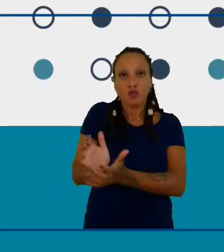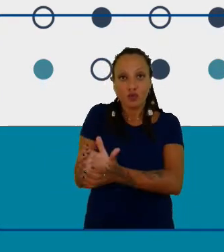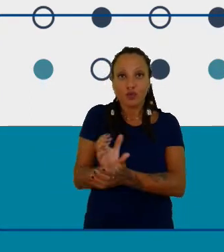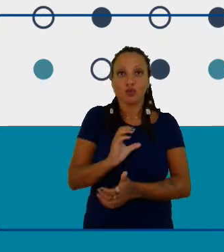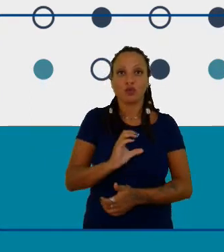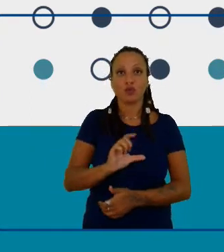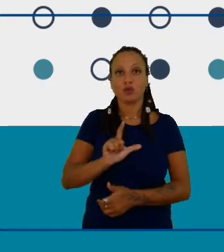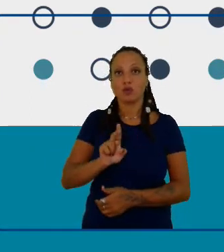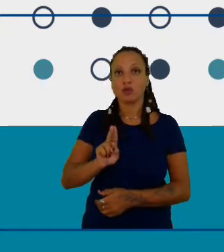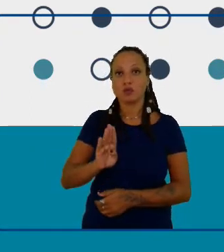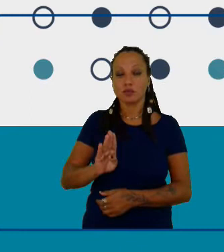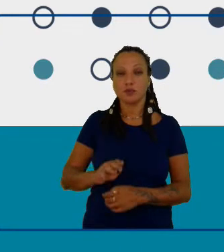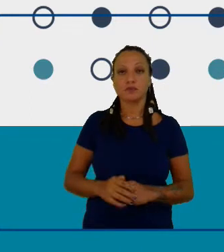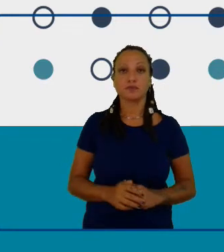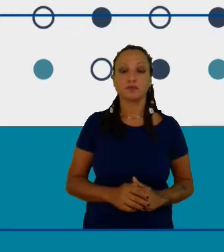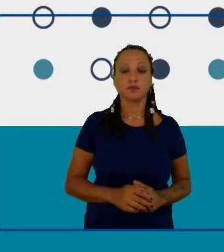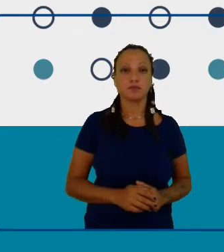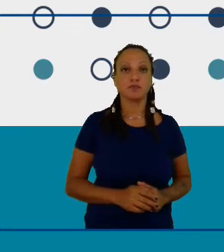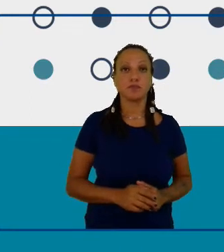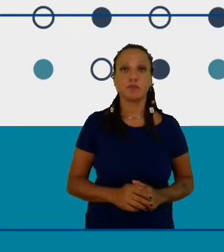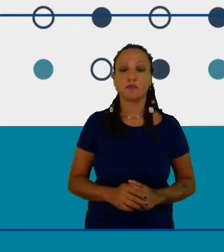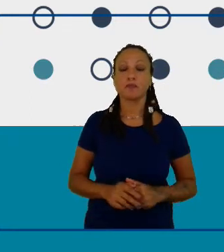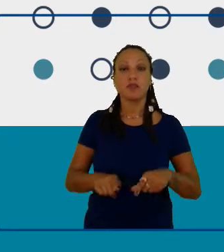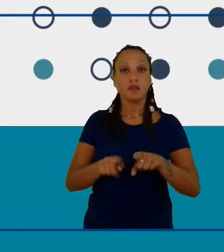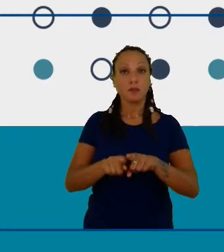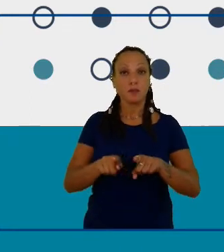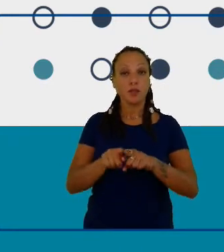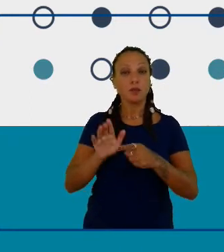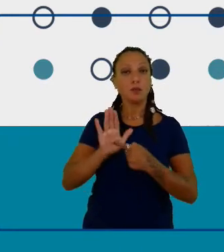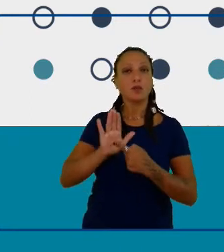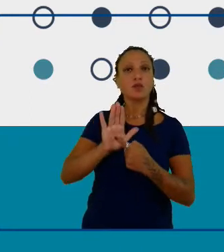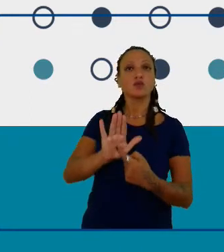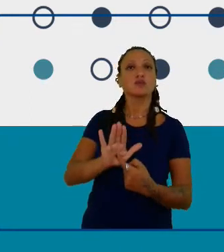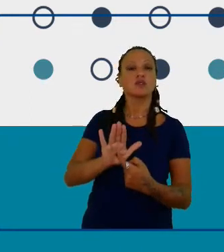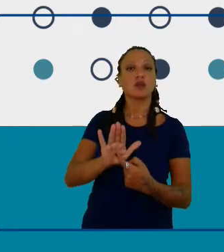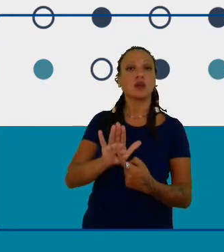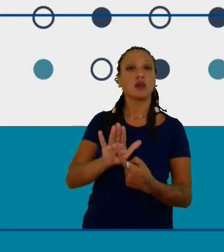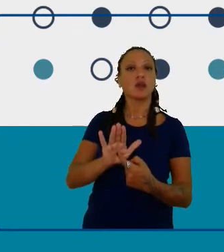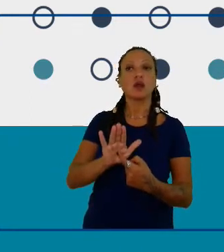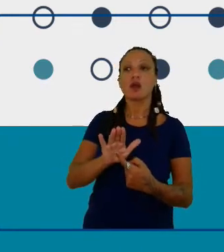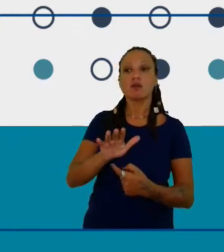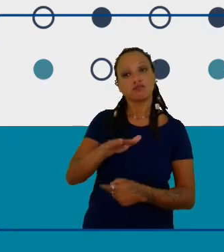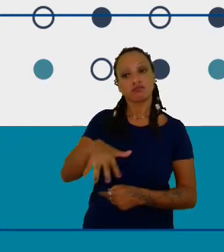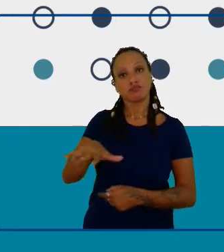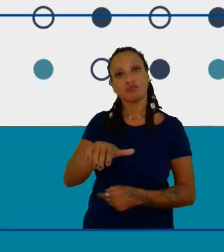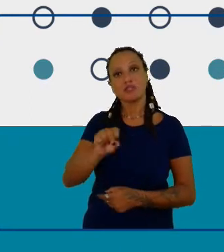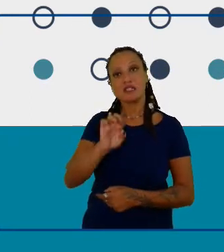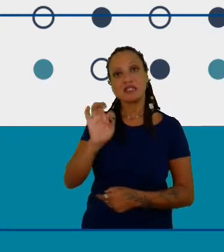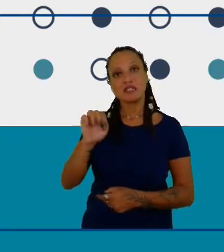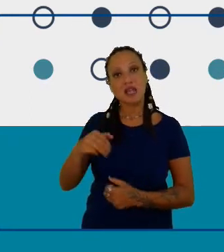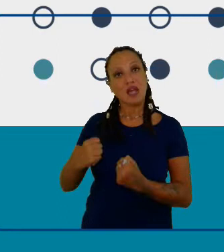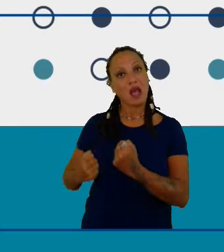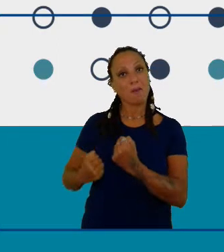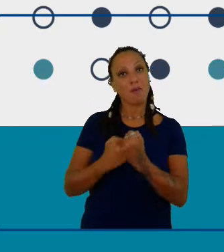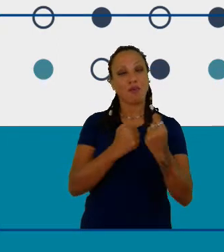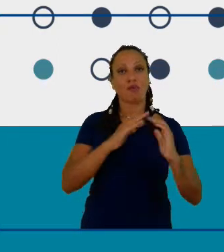eles deveriam também demonstrar como o clube apoia o aprendizado curricular